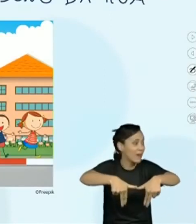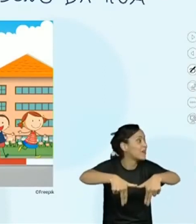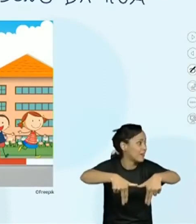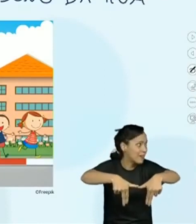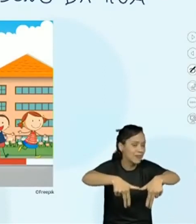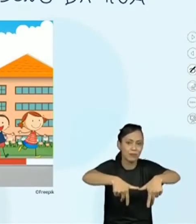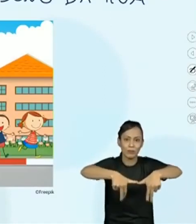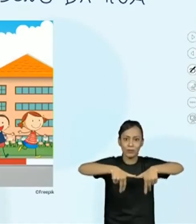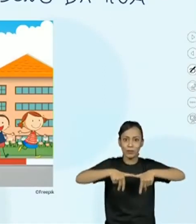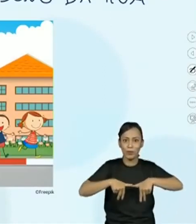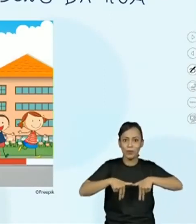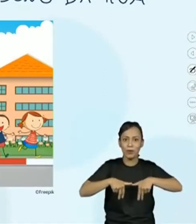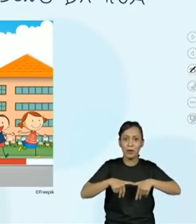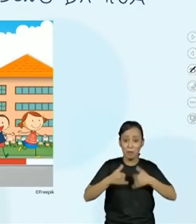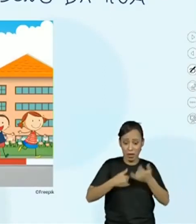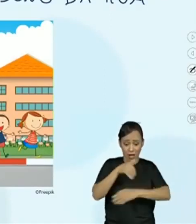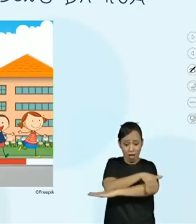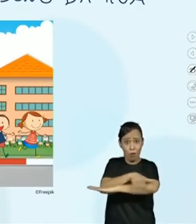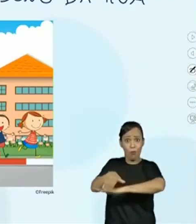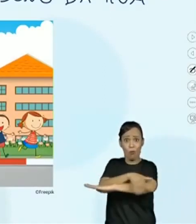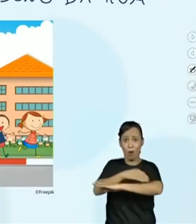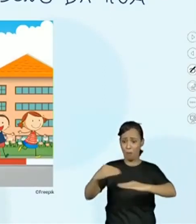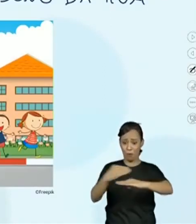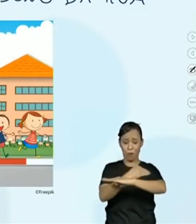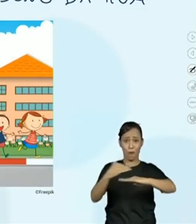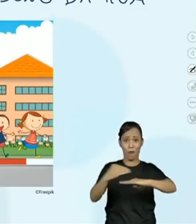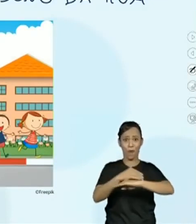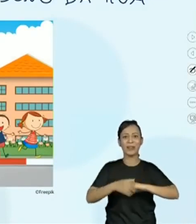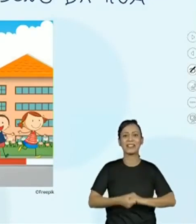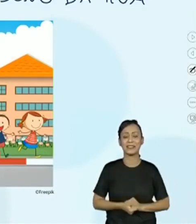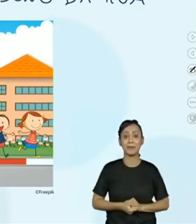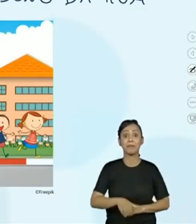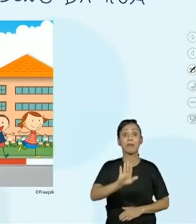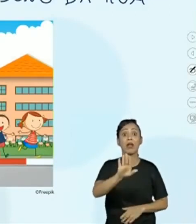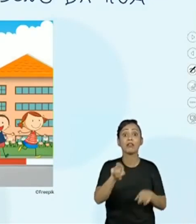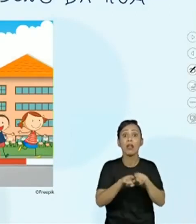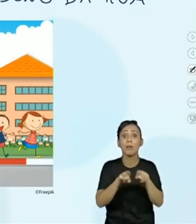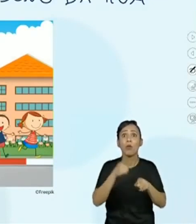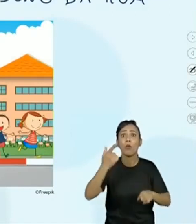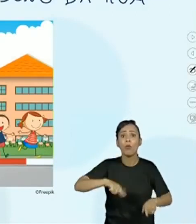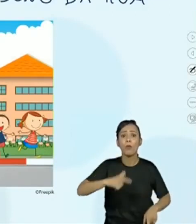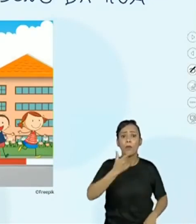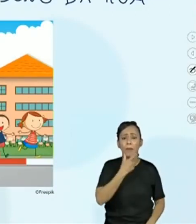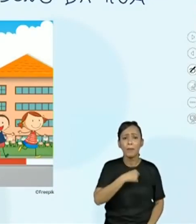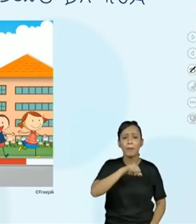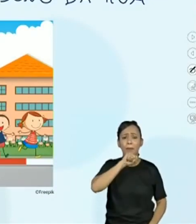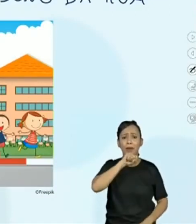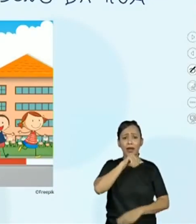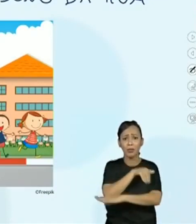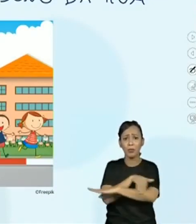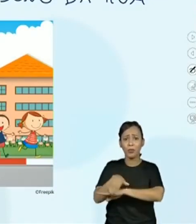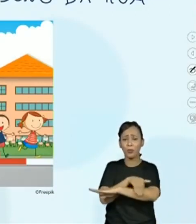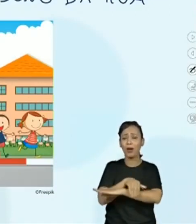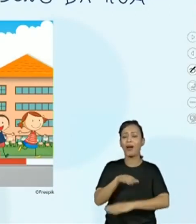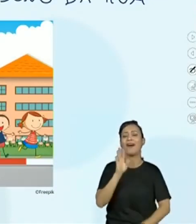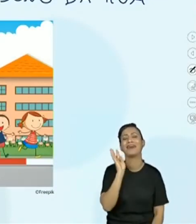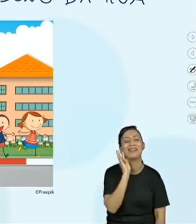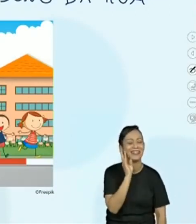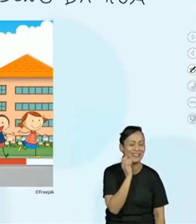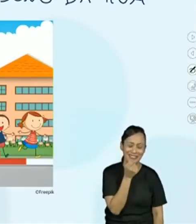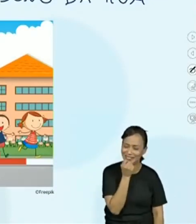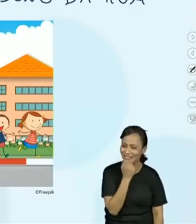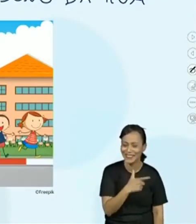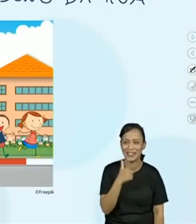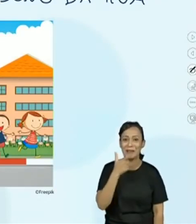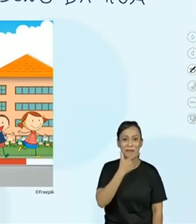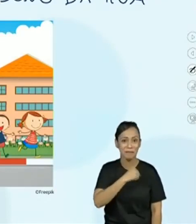Ah, é. Faz sentido. Deve ser quando é o menino, é o pai da rua. E quando é a menina, é a mãe da rua. Legal. Obrigada, professora. Então,